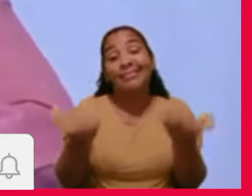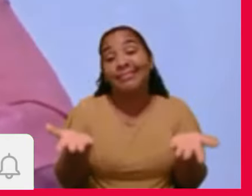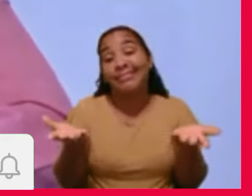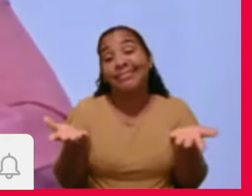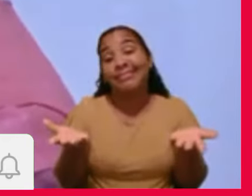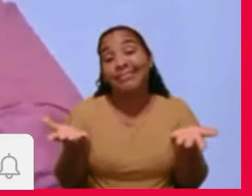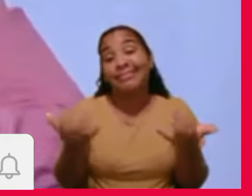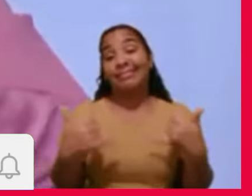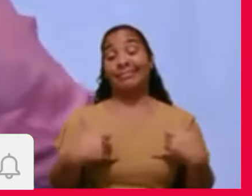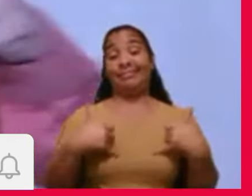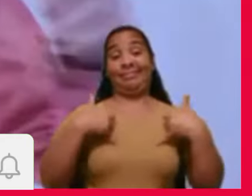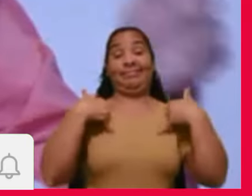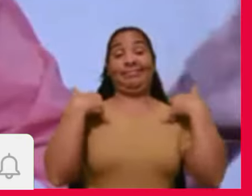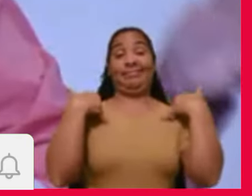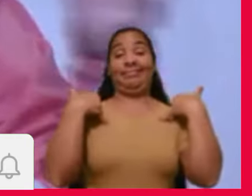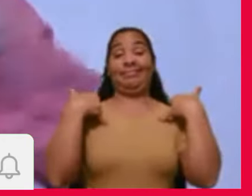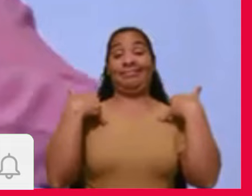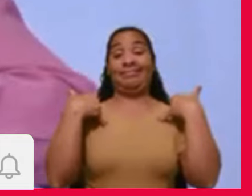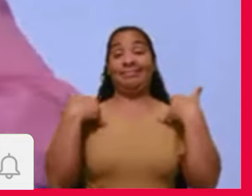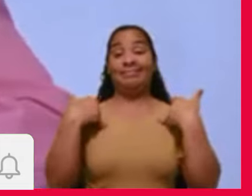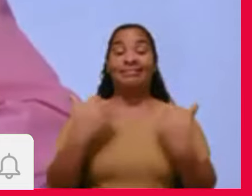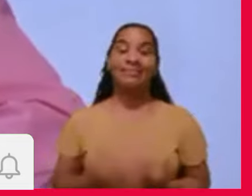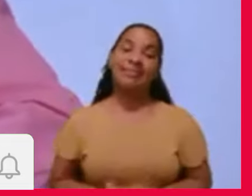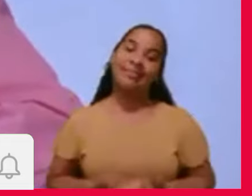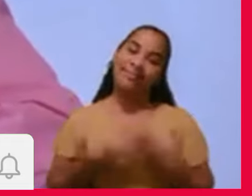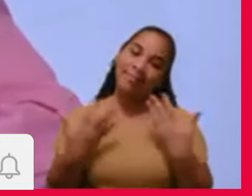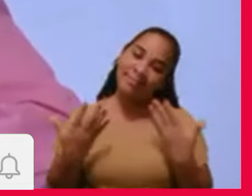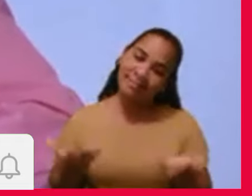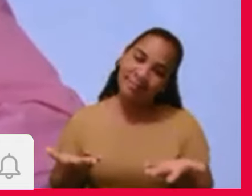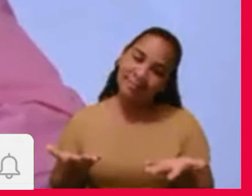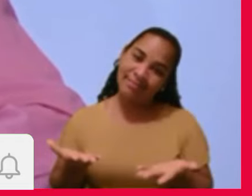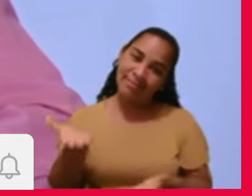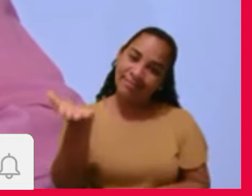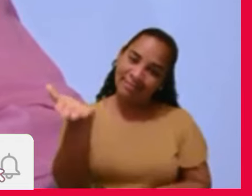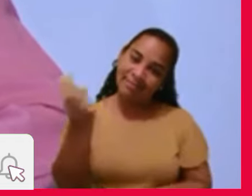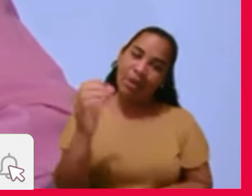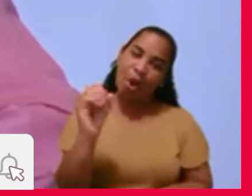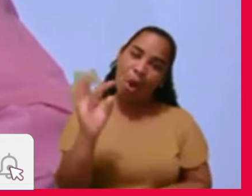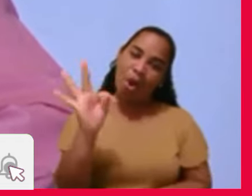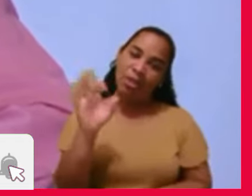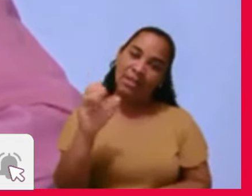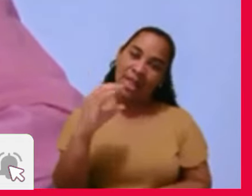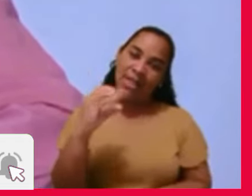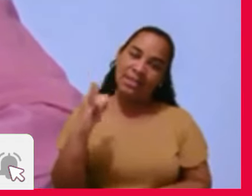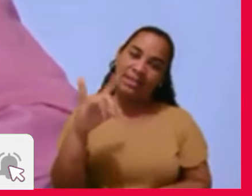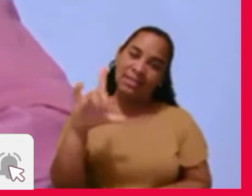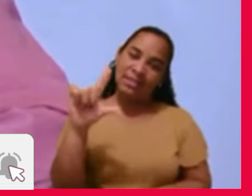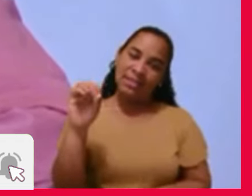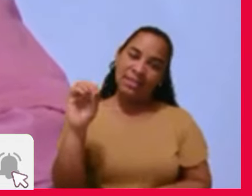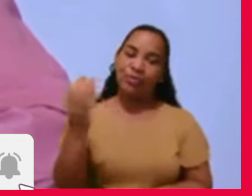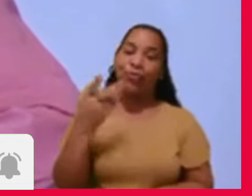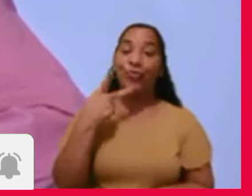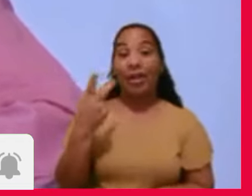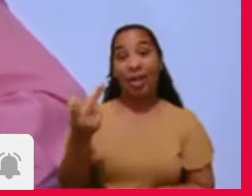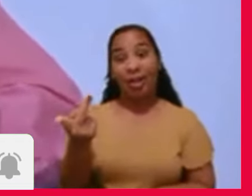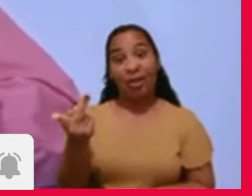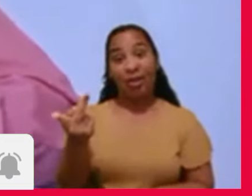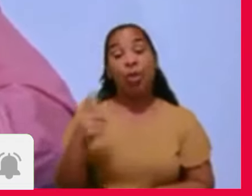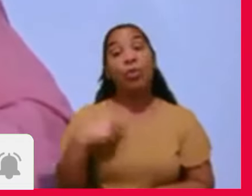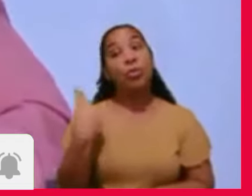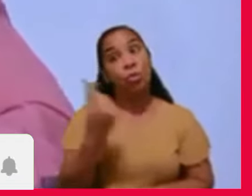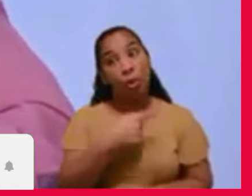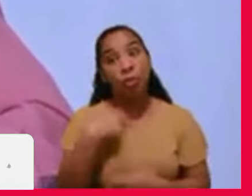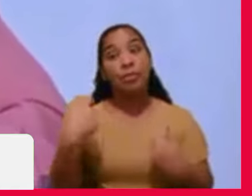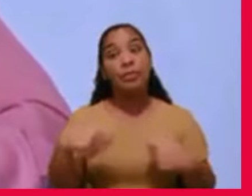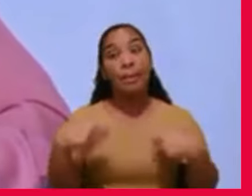esforcemos-nos, como disse o nosso doutor Otacino, esforcemos-nos para ver